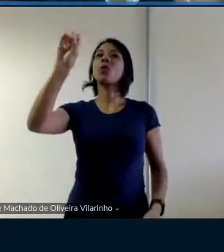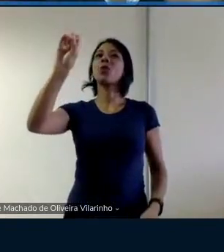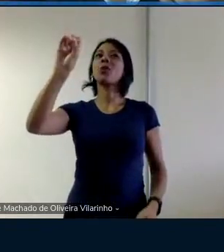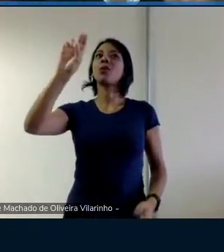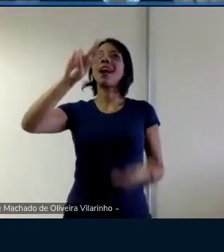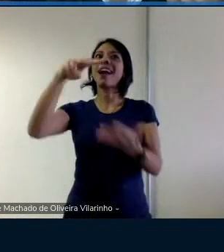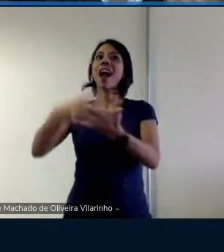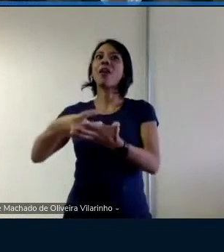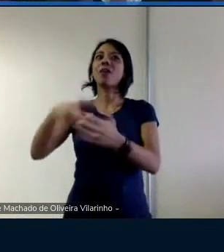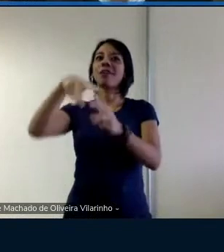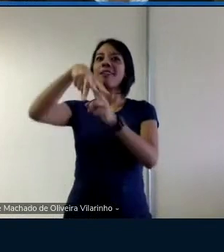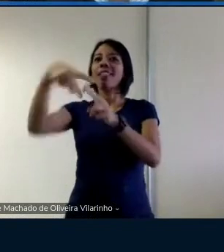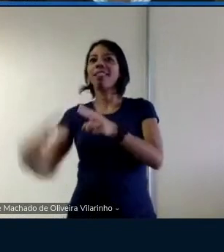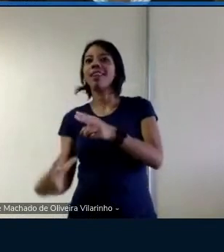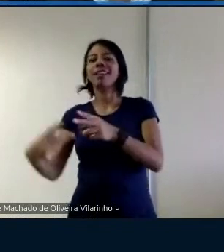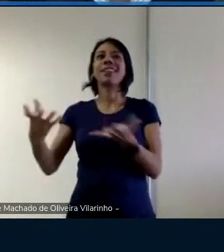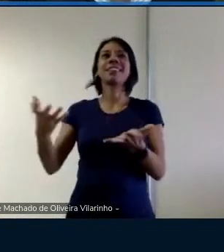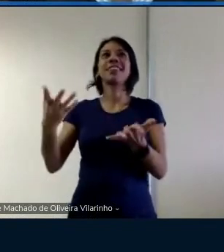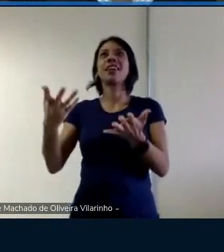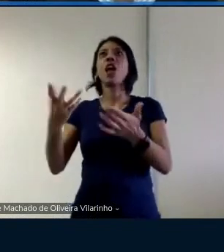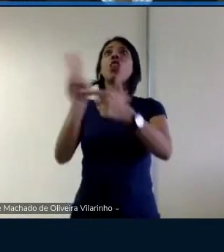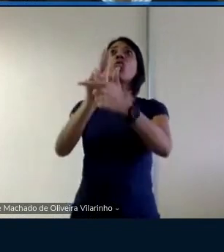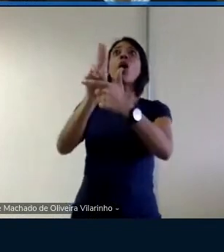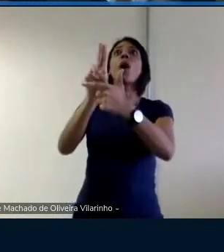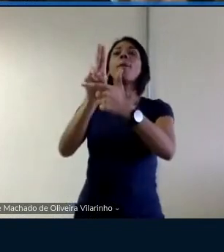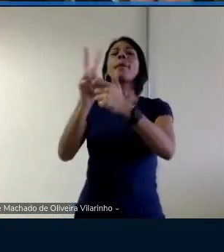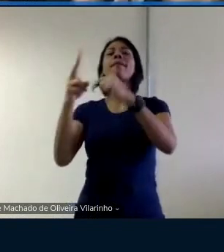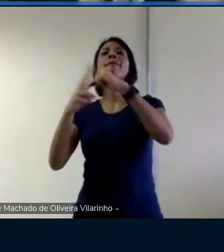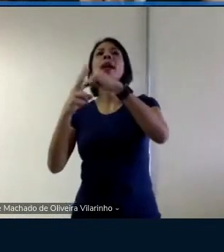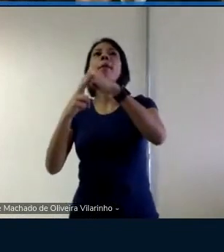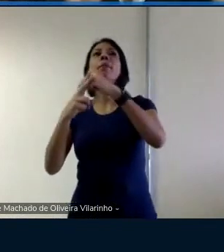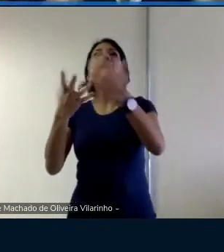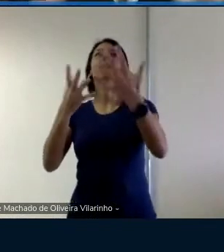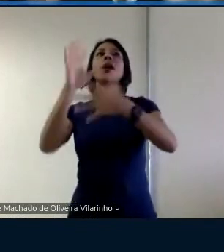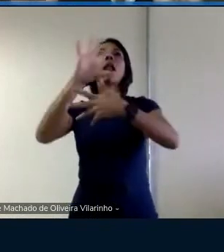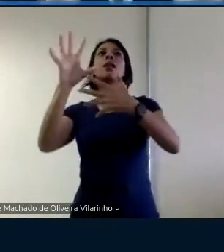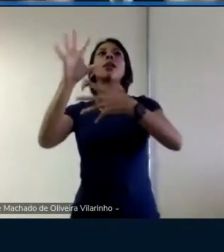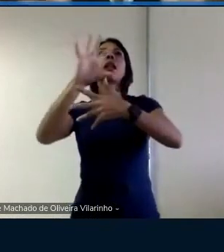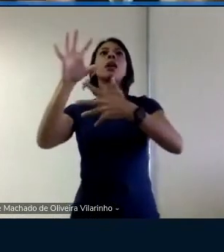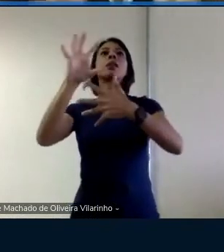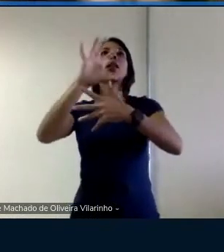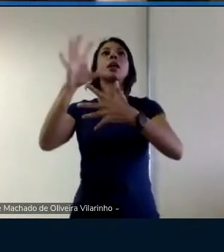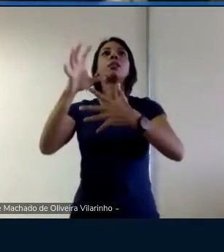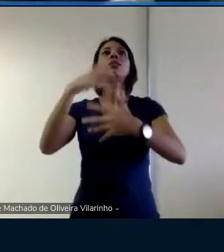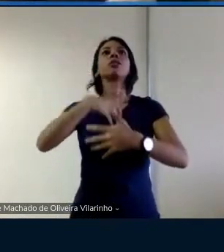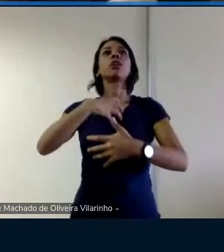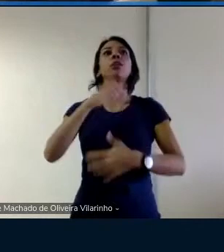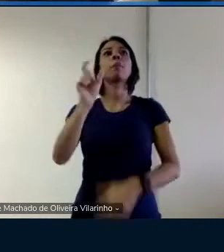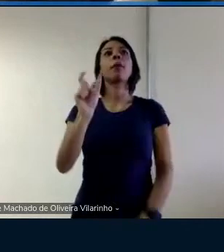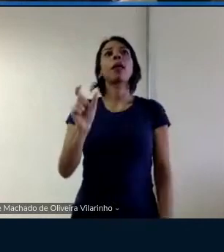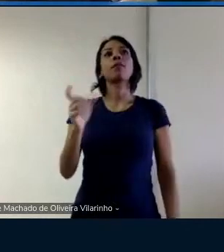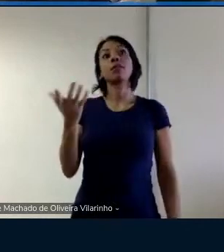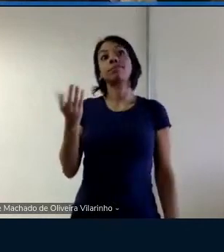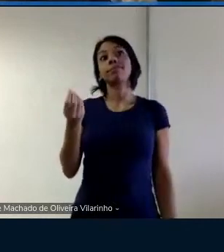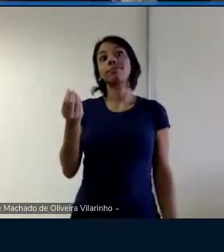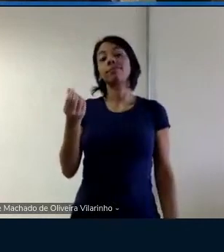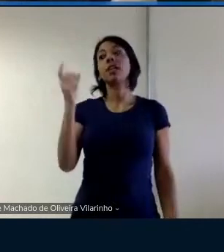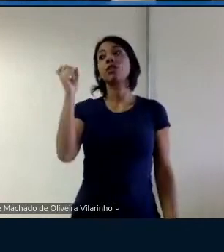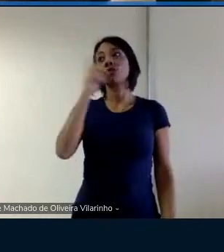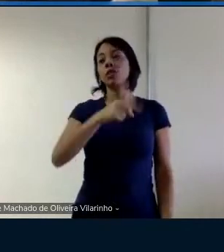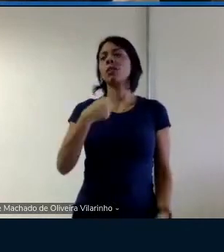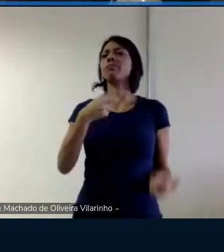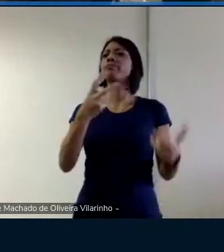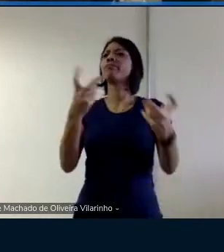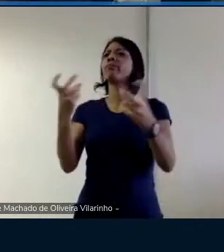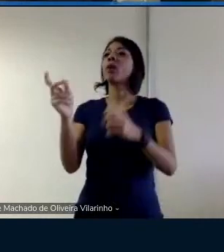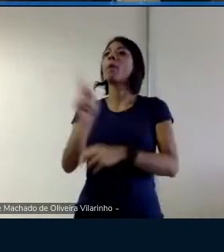como é verbo também então assim essa consciência né? de classes de palavras é é muito difícil é uma coisa